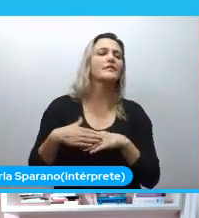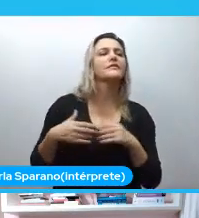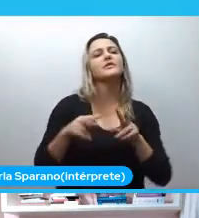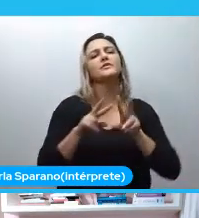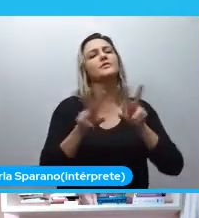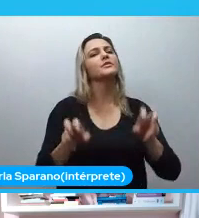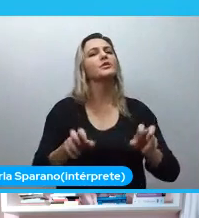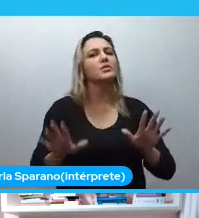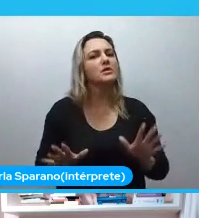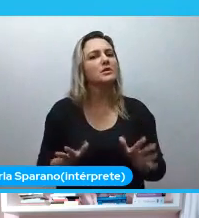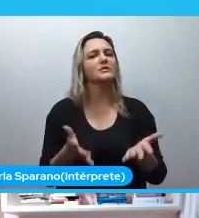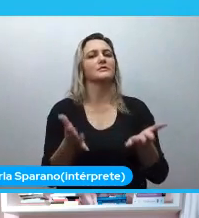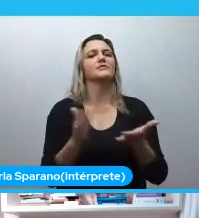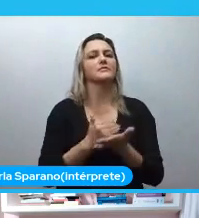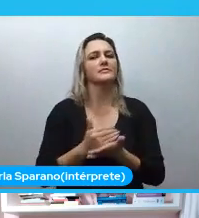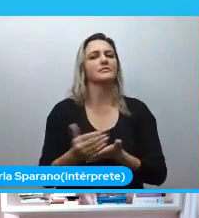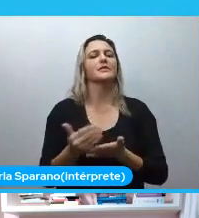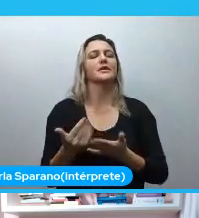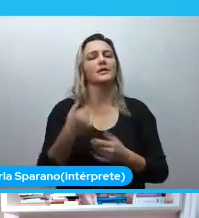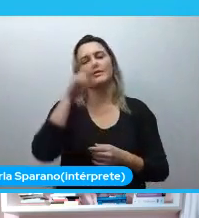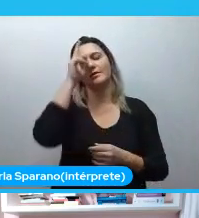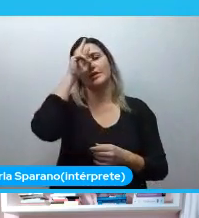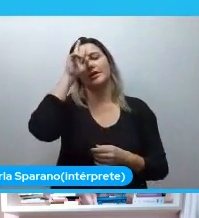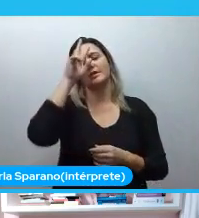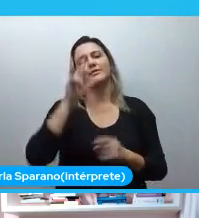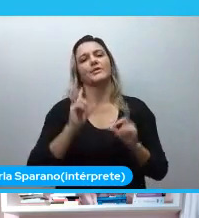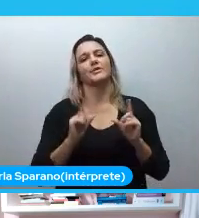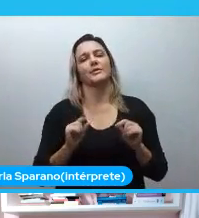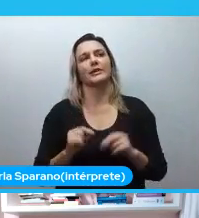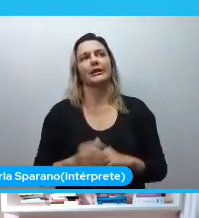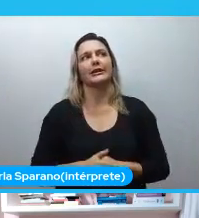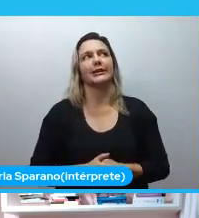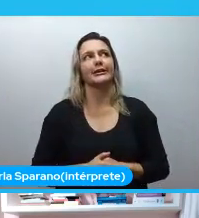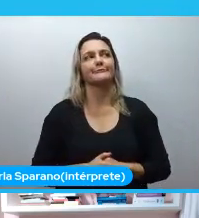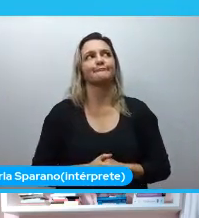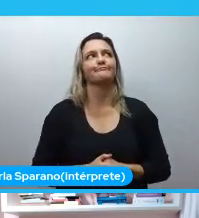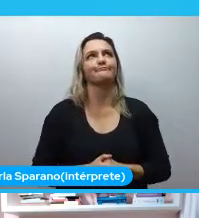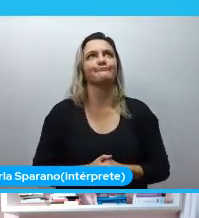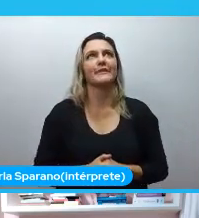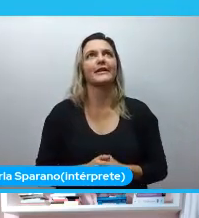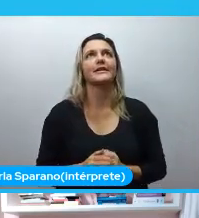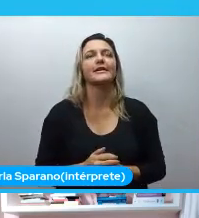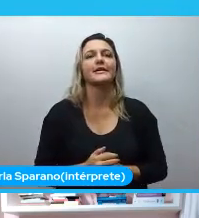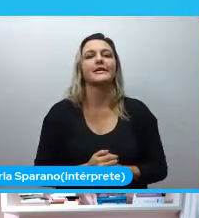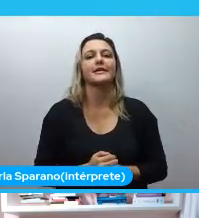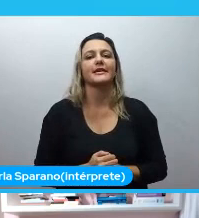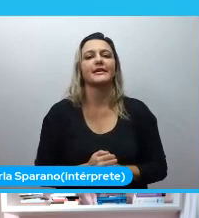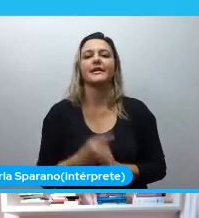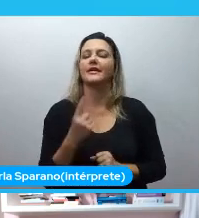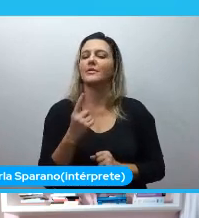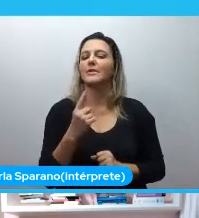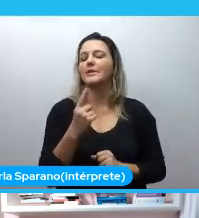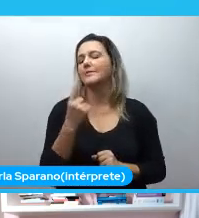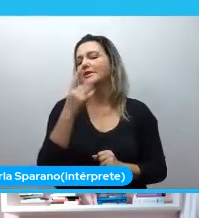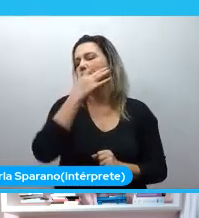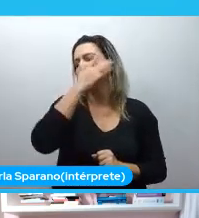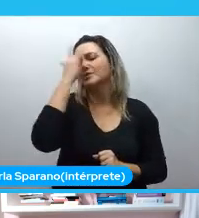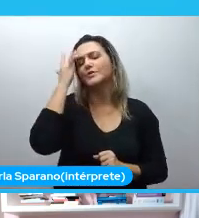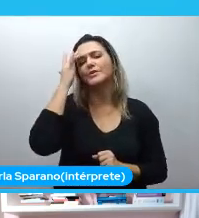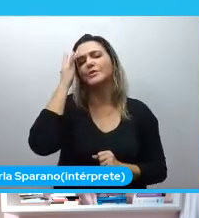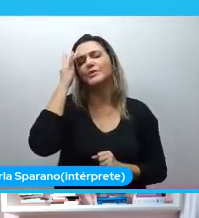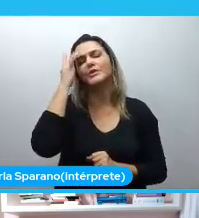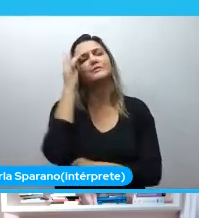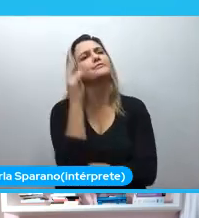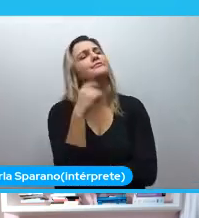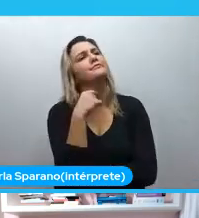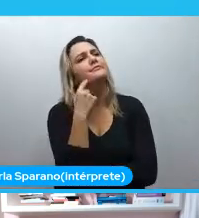eu lembro de forma muito, assim, sabe? Na minha cabeça, que uma das pessoas ouviu sobre o que a gente estava